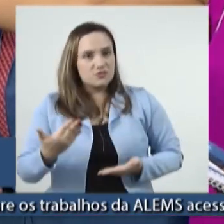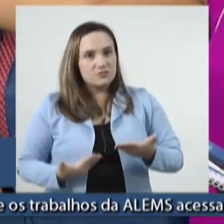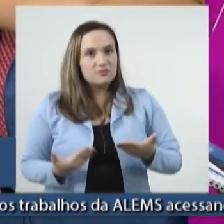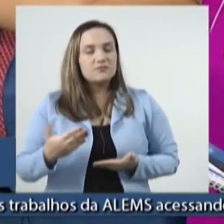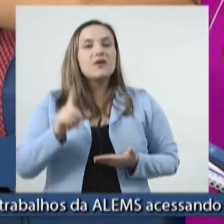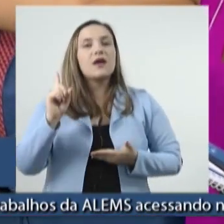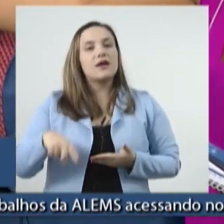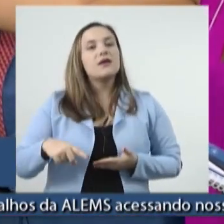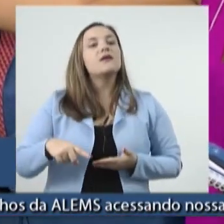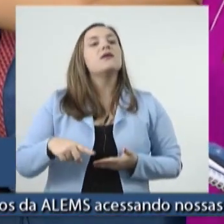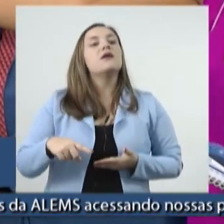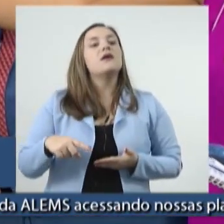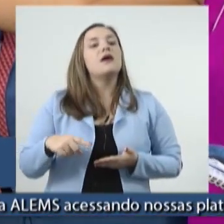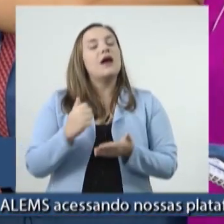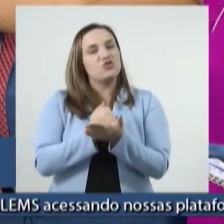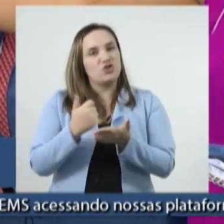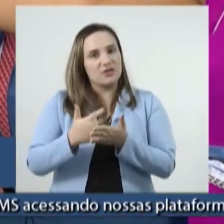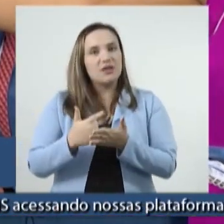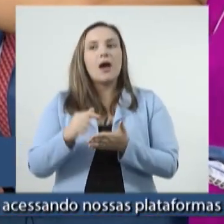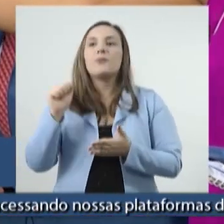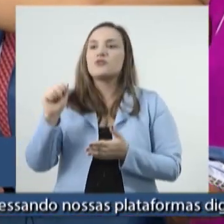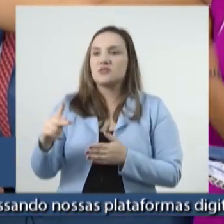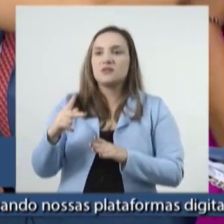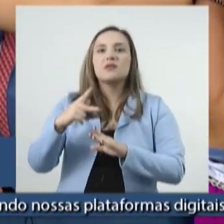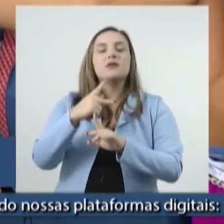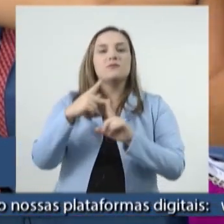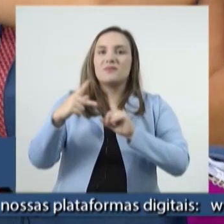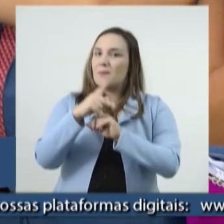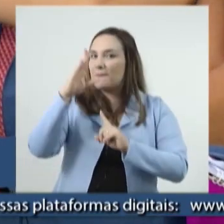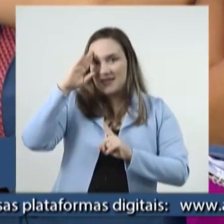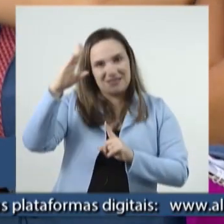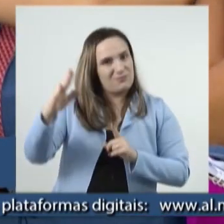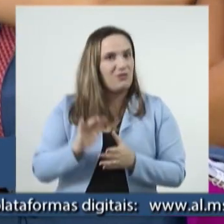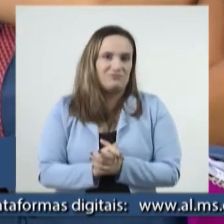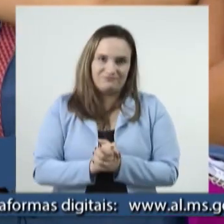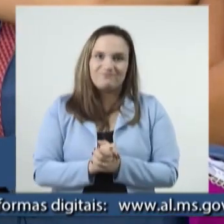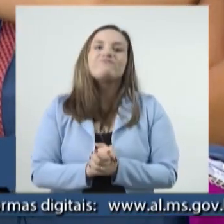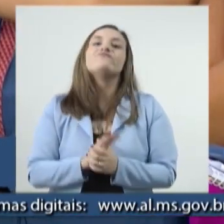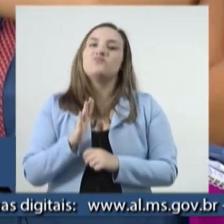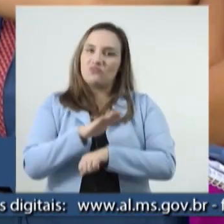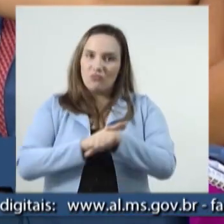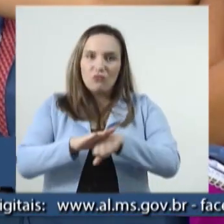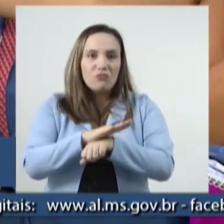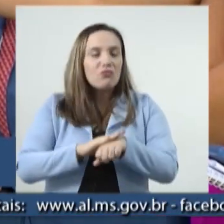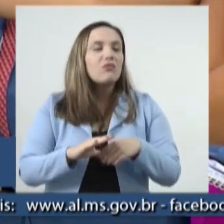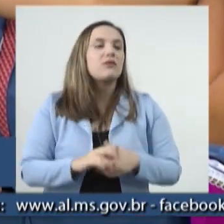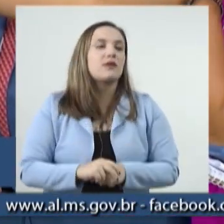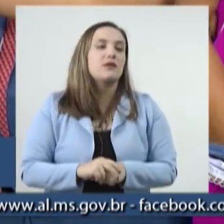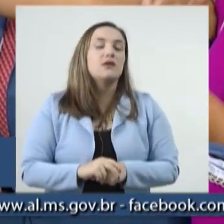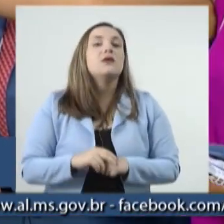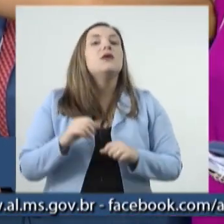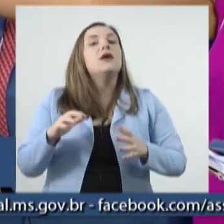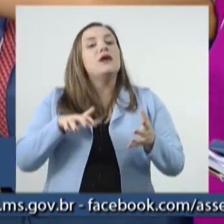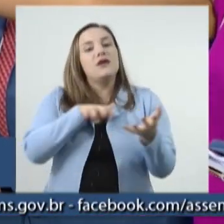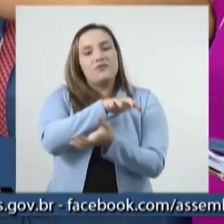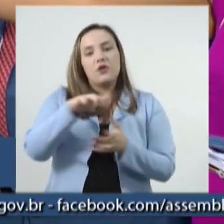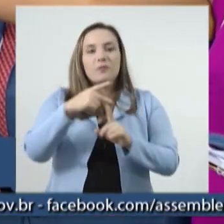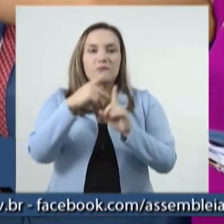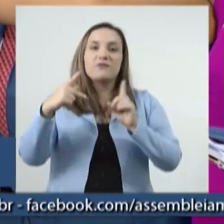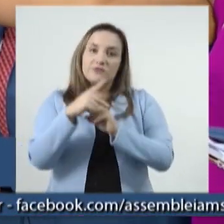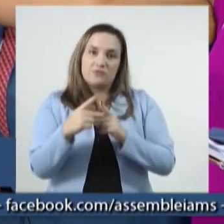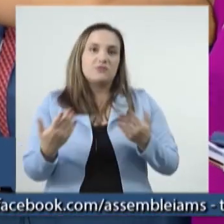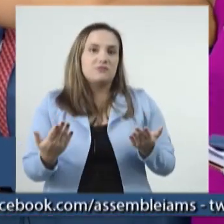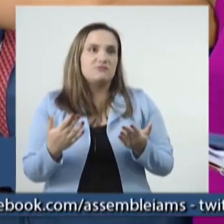agenda dos aposentados foi uma das agendas centrais com o Fórum dos Servidores. Na reforma da Previdência, acho que